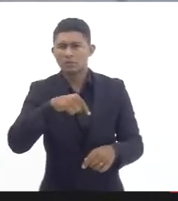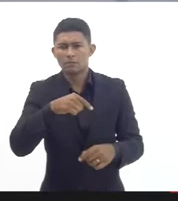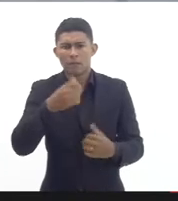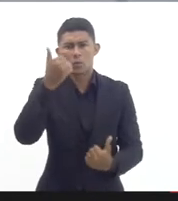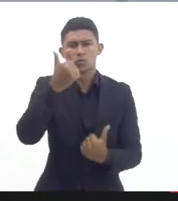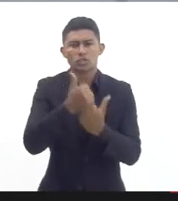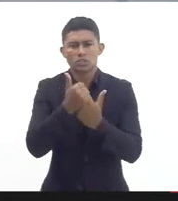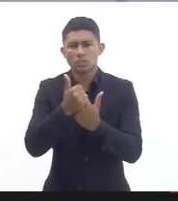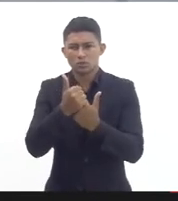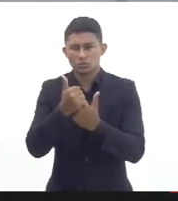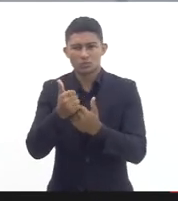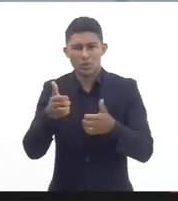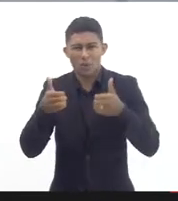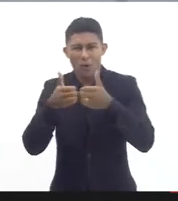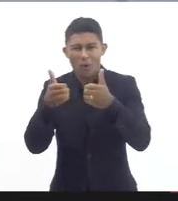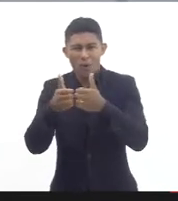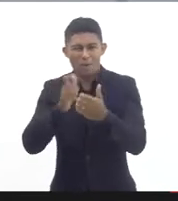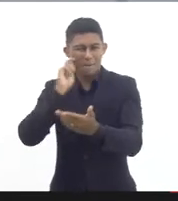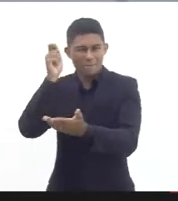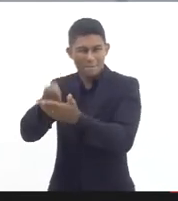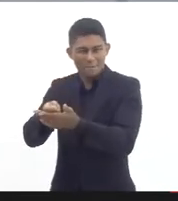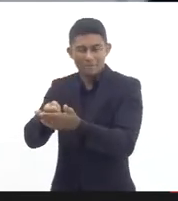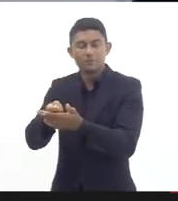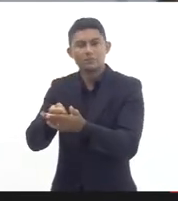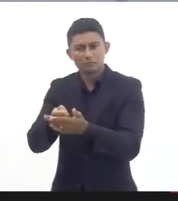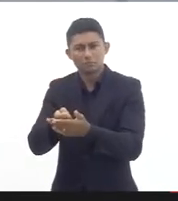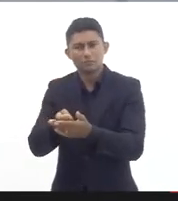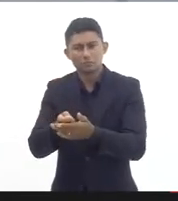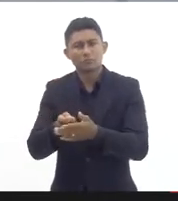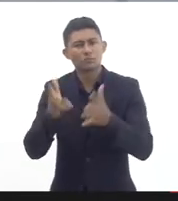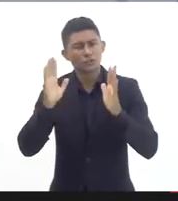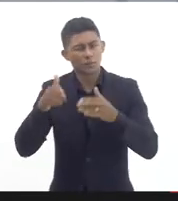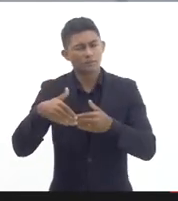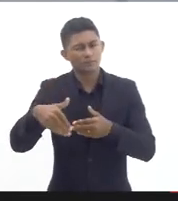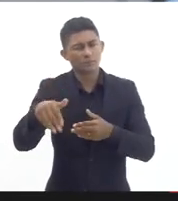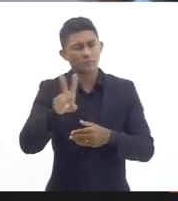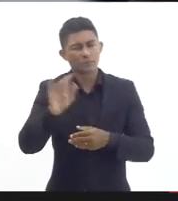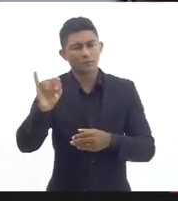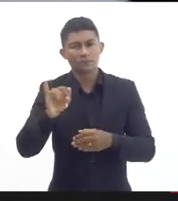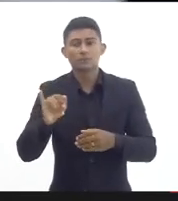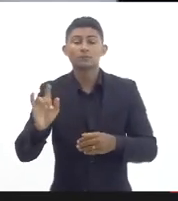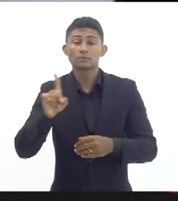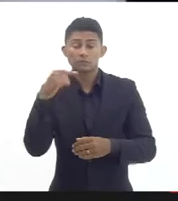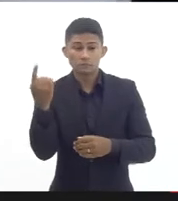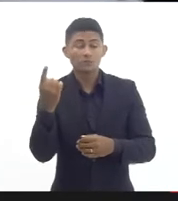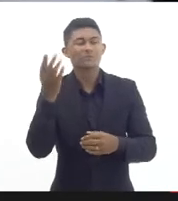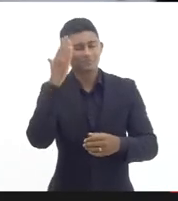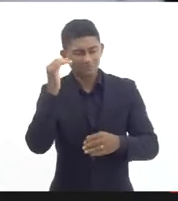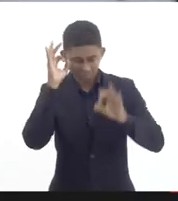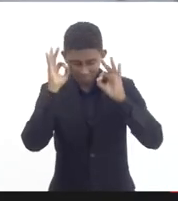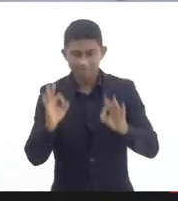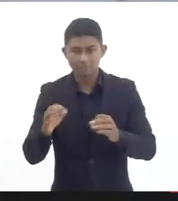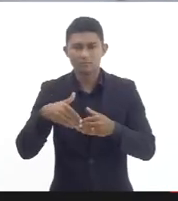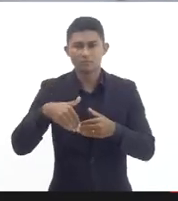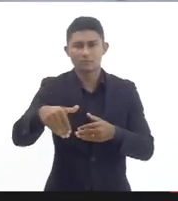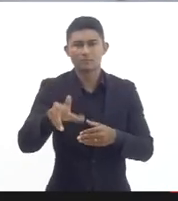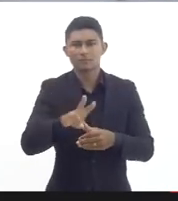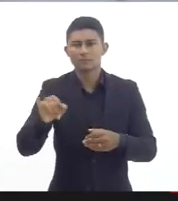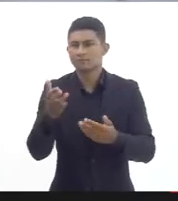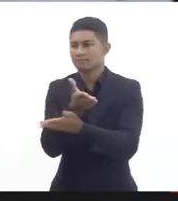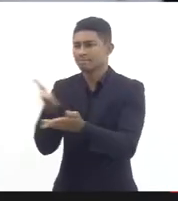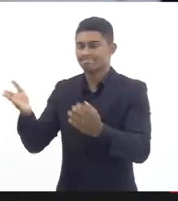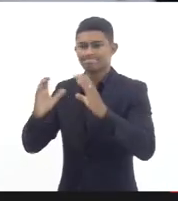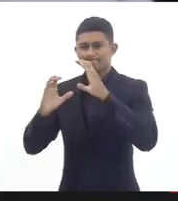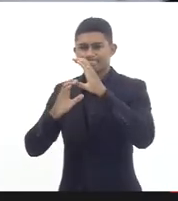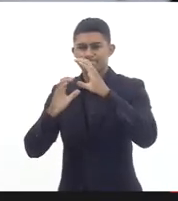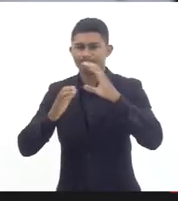transporte da majoração e o próximo passo a gente tem certeza que a gente vai estar convocando esses aprovados